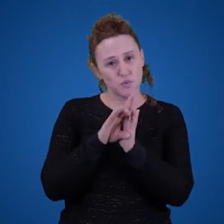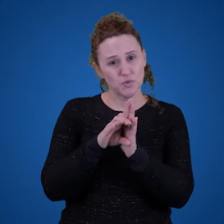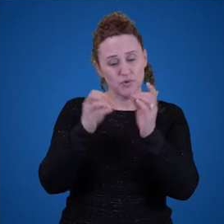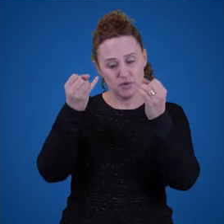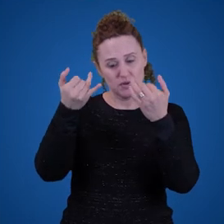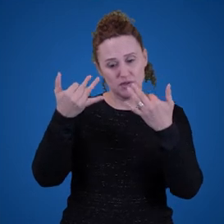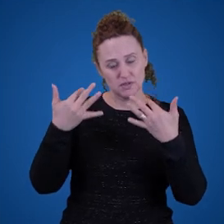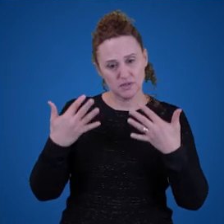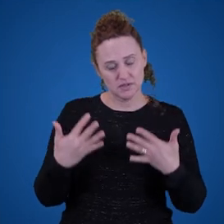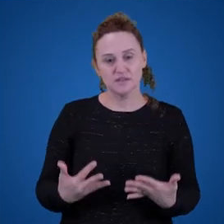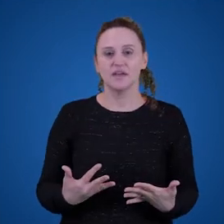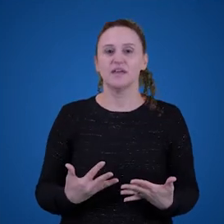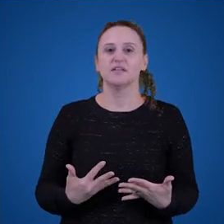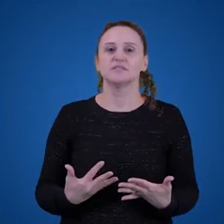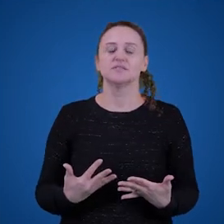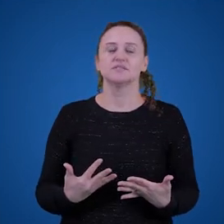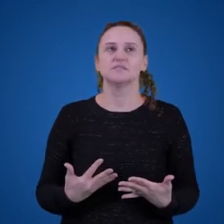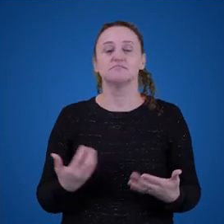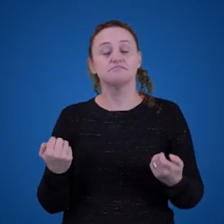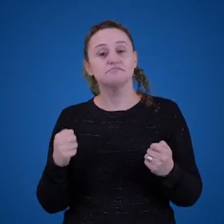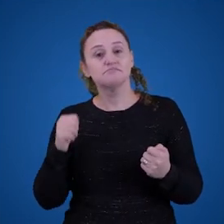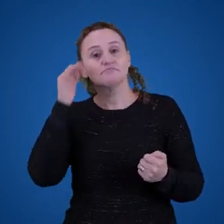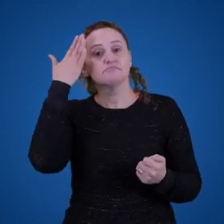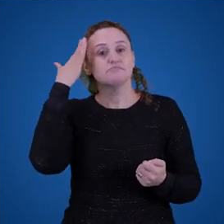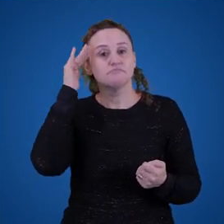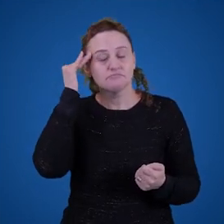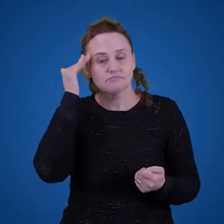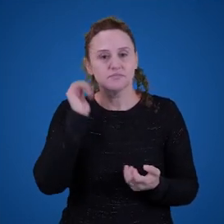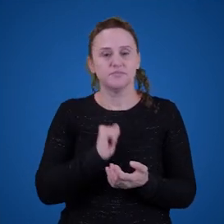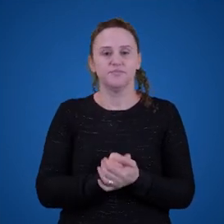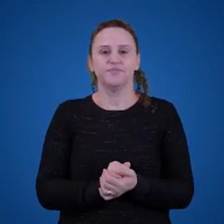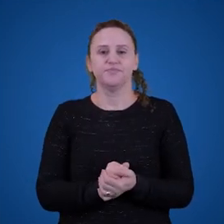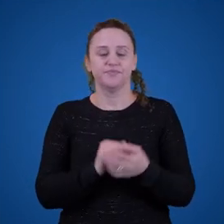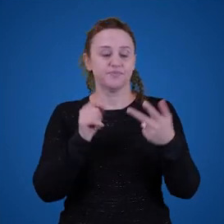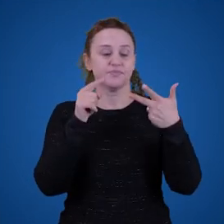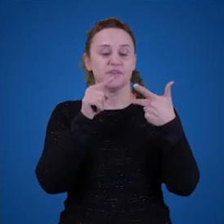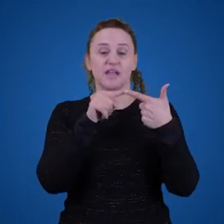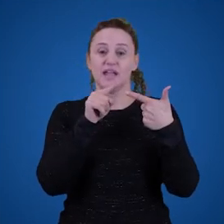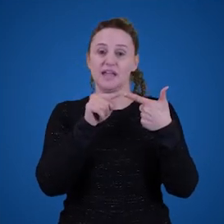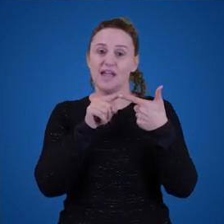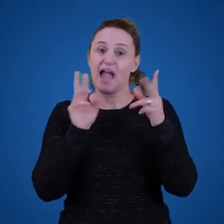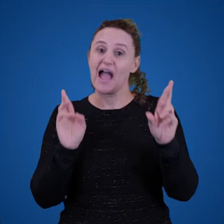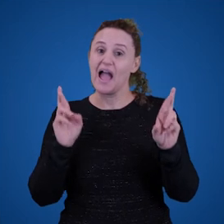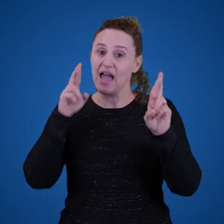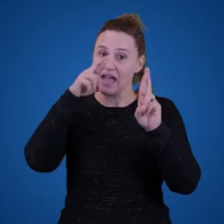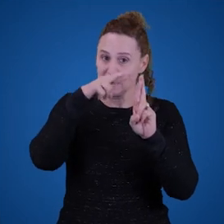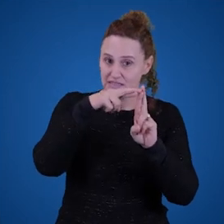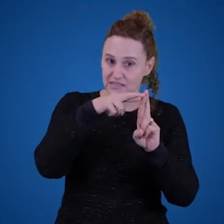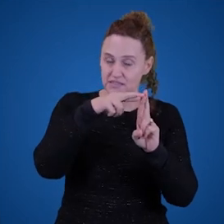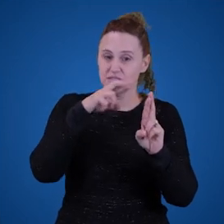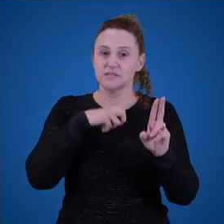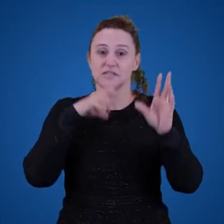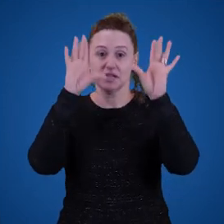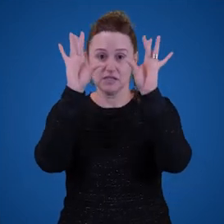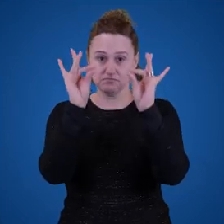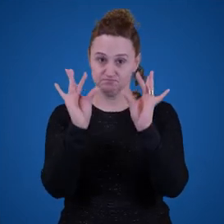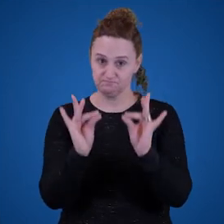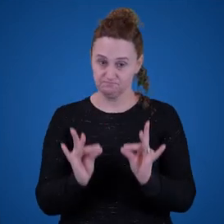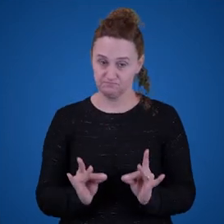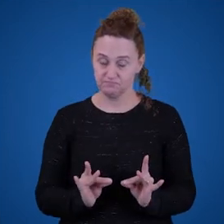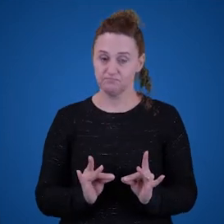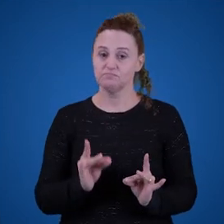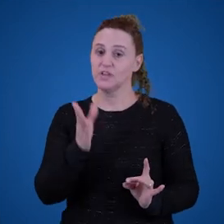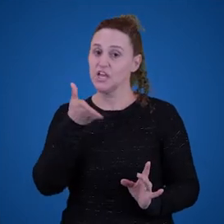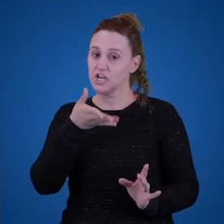referência, a gente deve se concentrar em alguns detalhes, né? Assim como a gente já fez com o problema do significado. Primeiro, é difícil